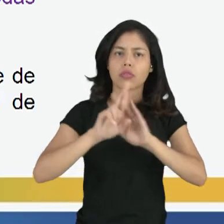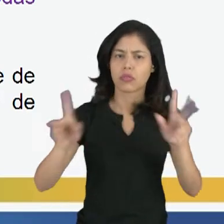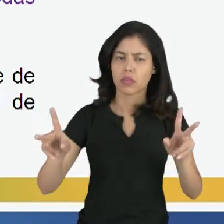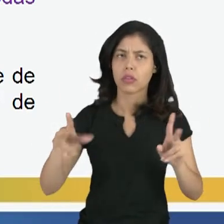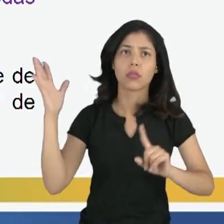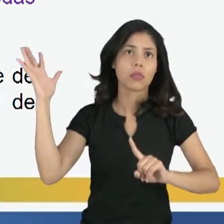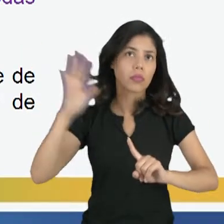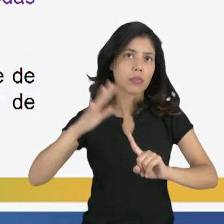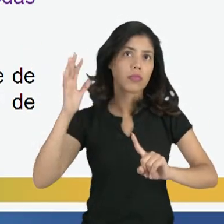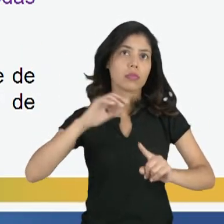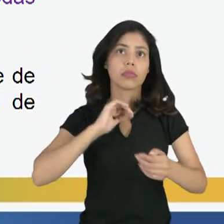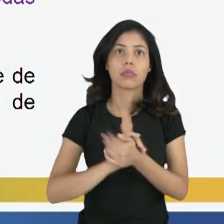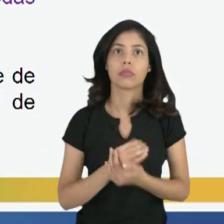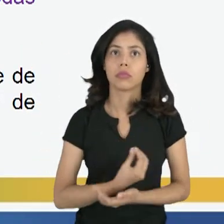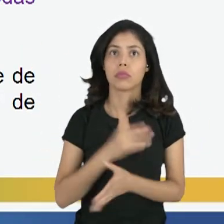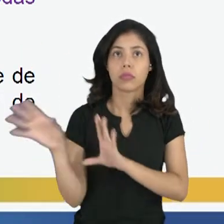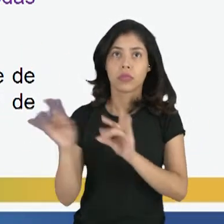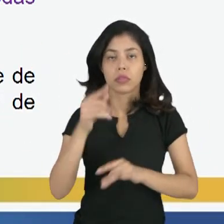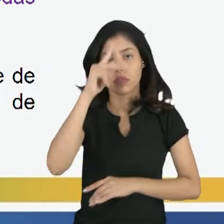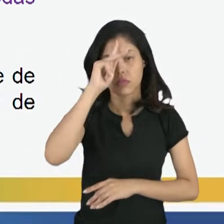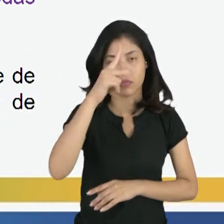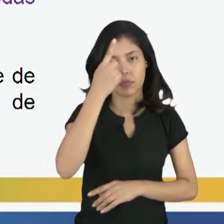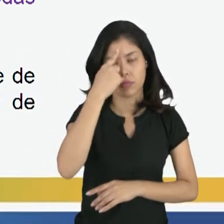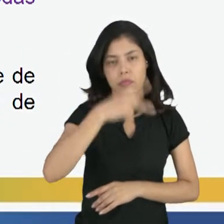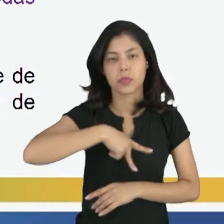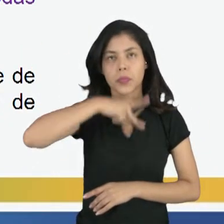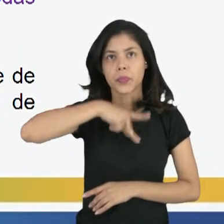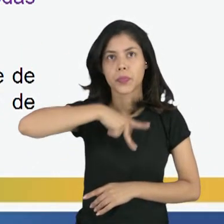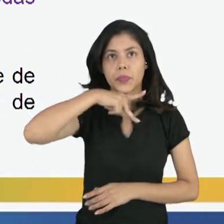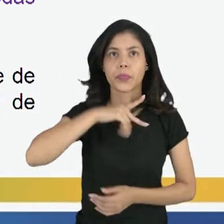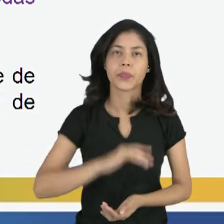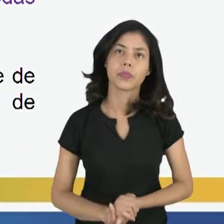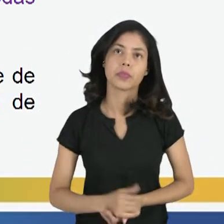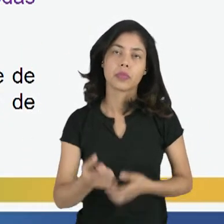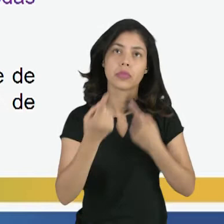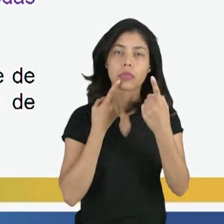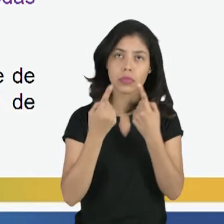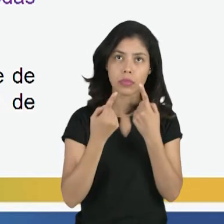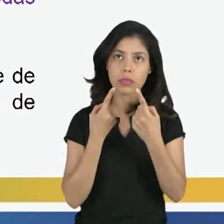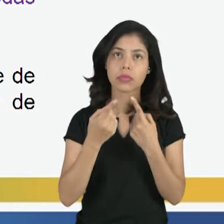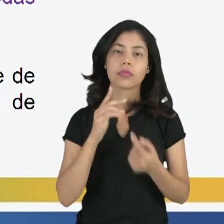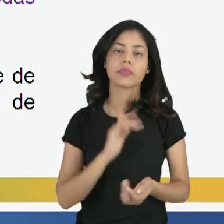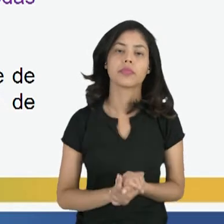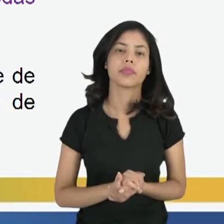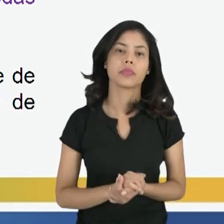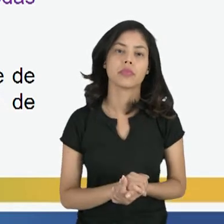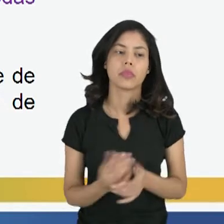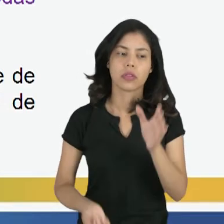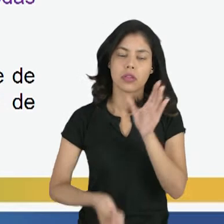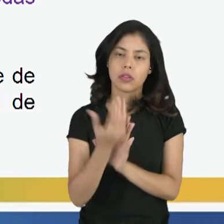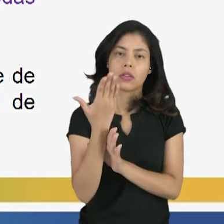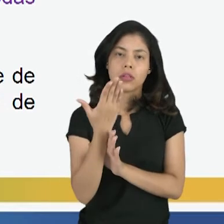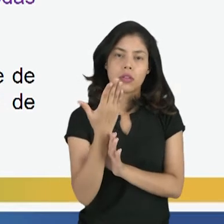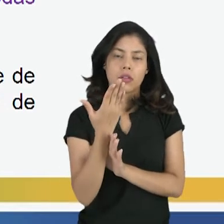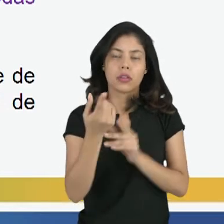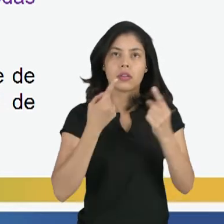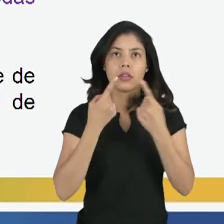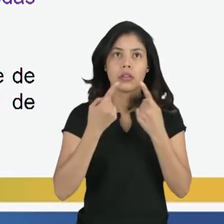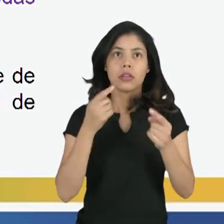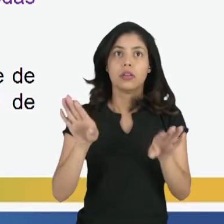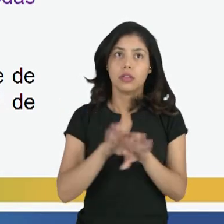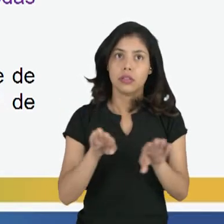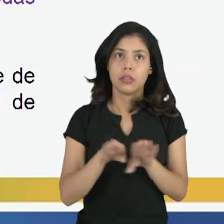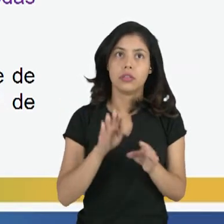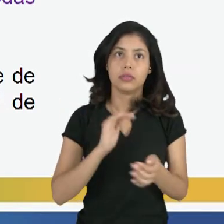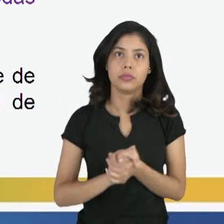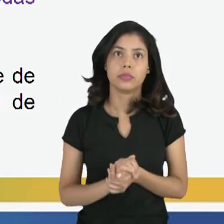diferentes com influências vindas do pensamento, principalmente de Platão. Platão vai criar essa dialética também